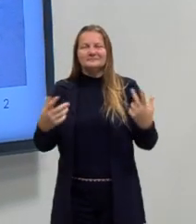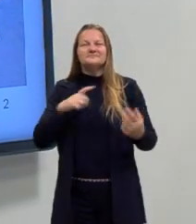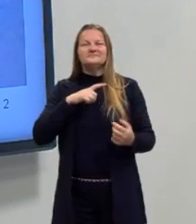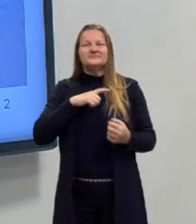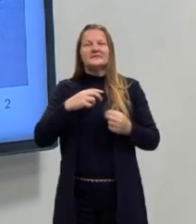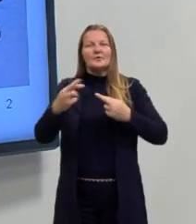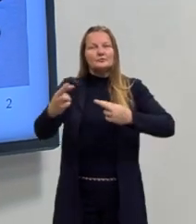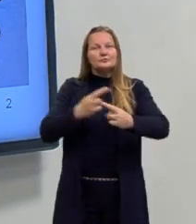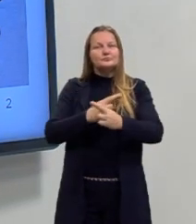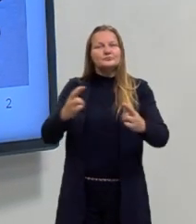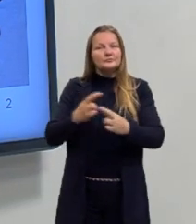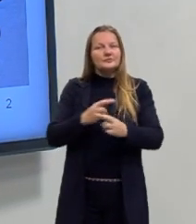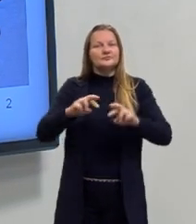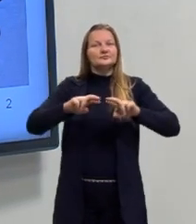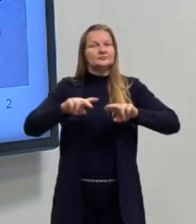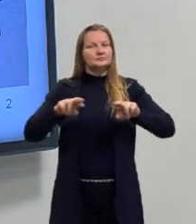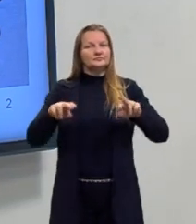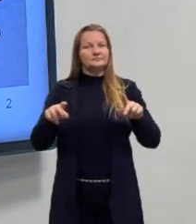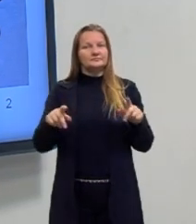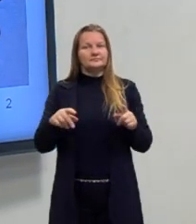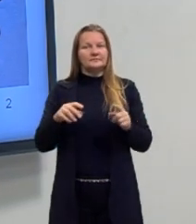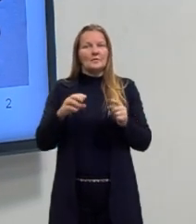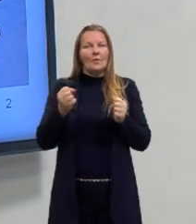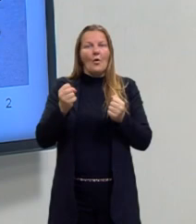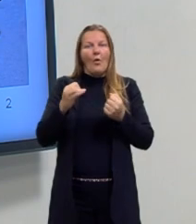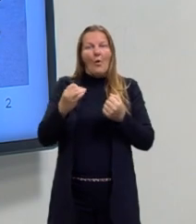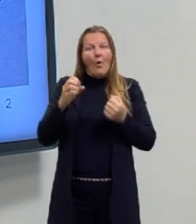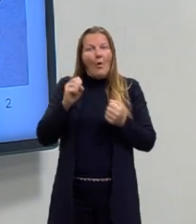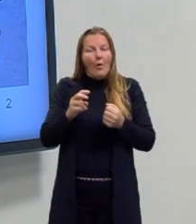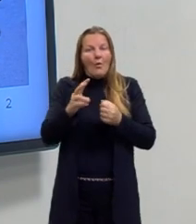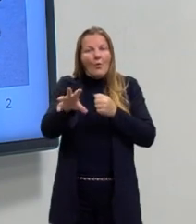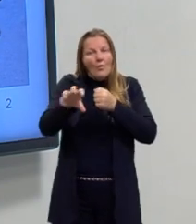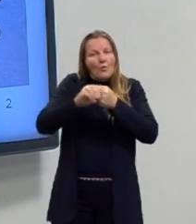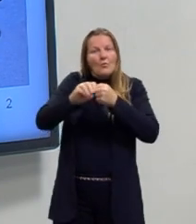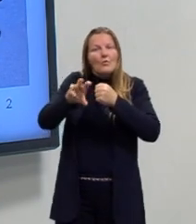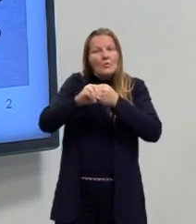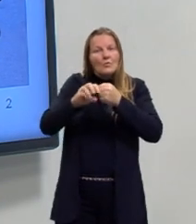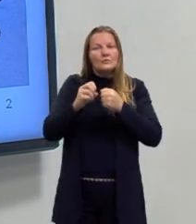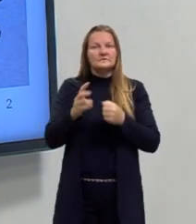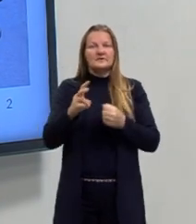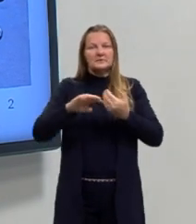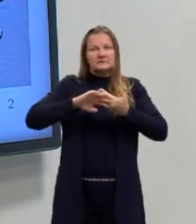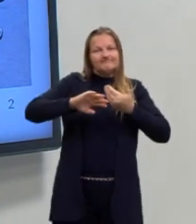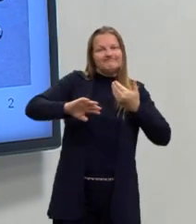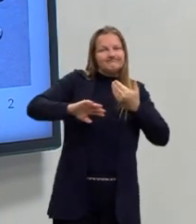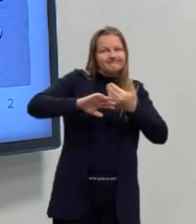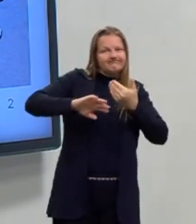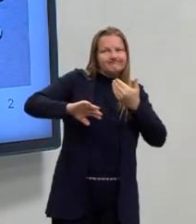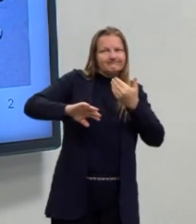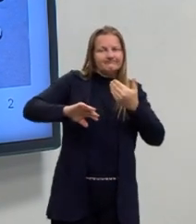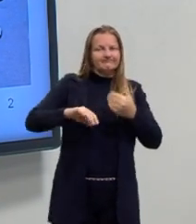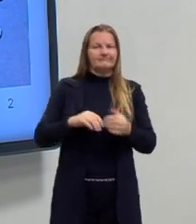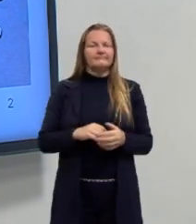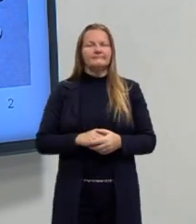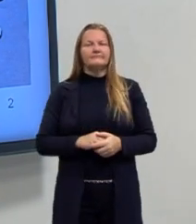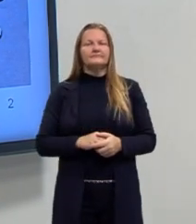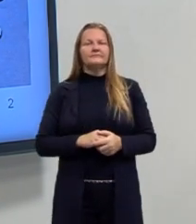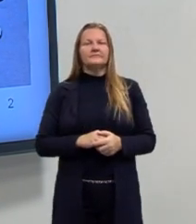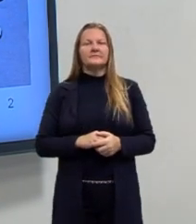vai interagir de uma forma diferente. Ou ele vai sempre atrair, ou ele vai sempre repelir. É mais